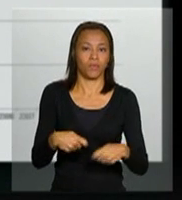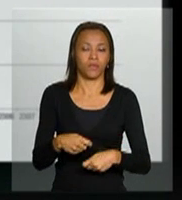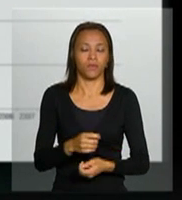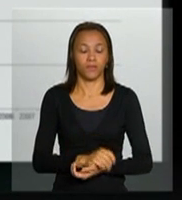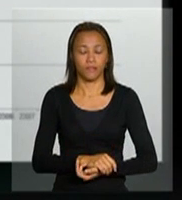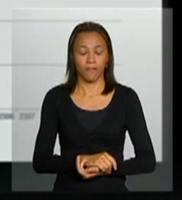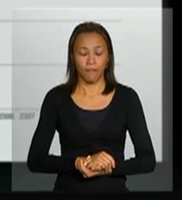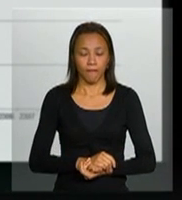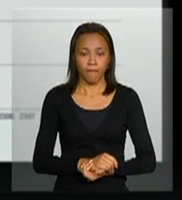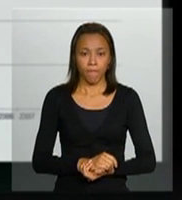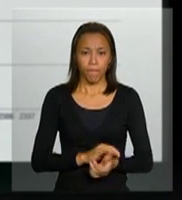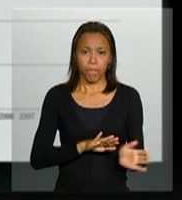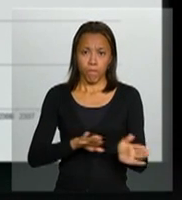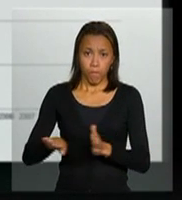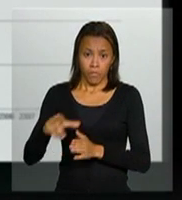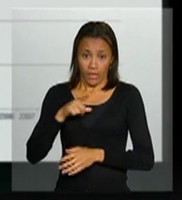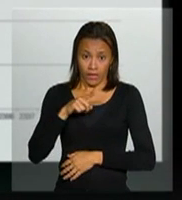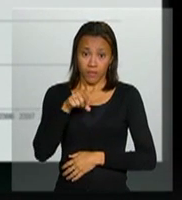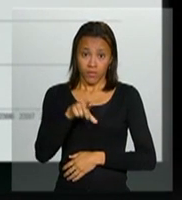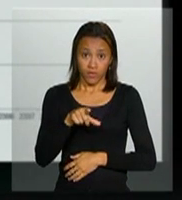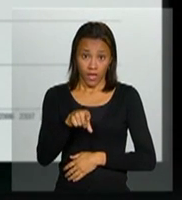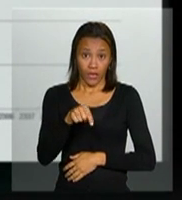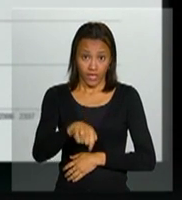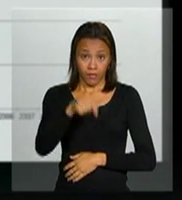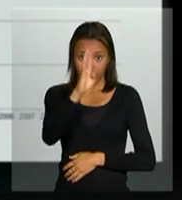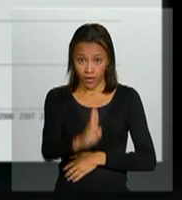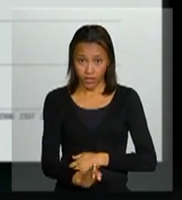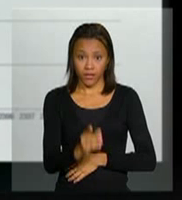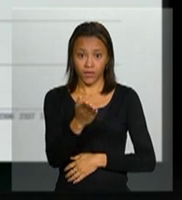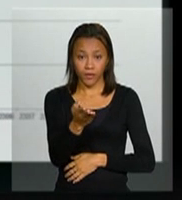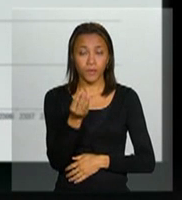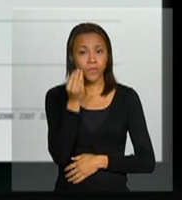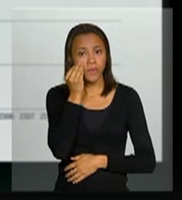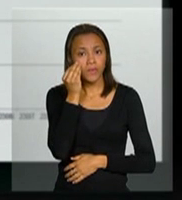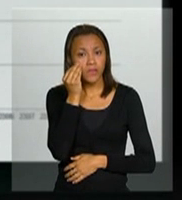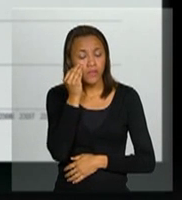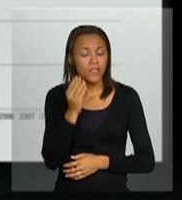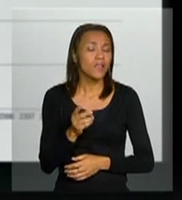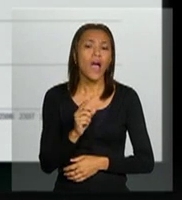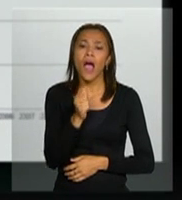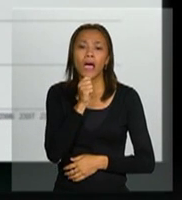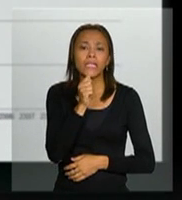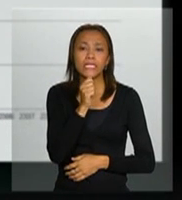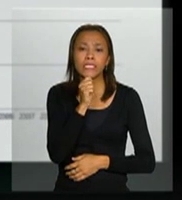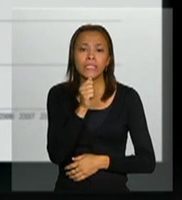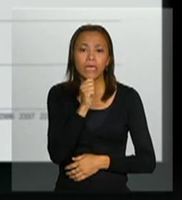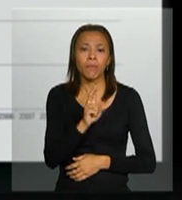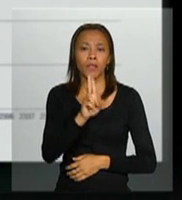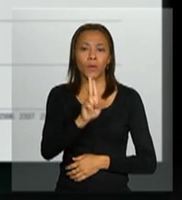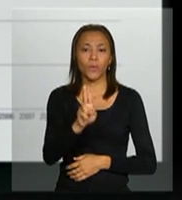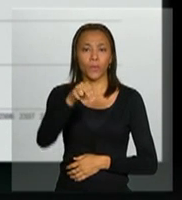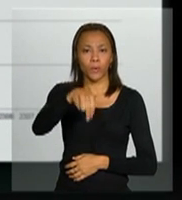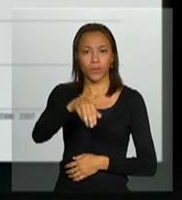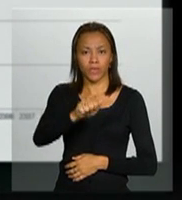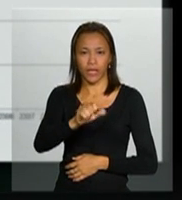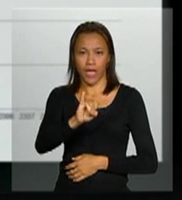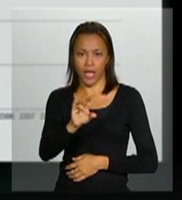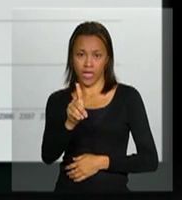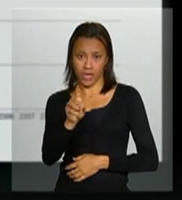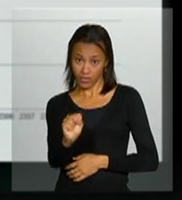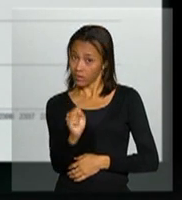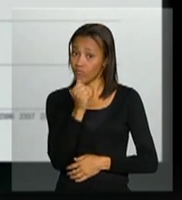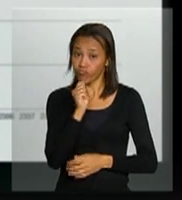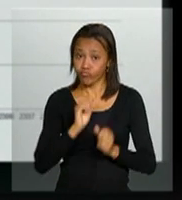Bem, nós temos um capítulo especial para o Brasil. Não está publicado ainda pelo Nair, será publicado posteriormente. E são